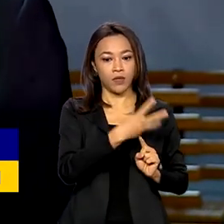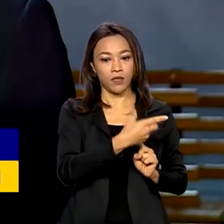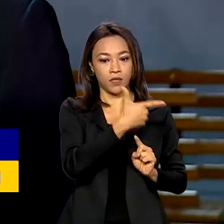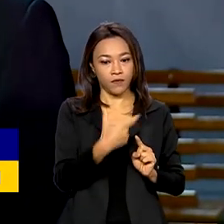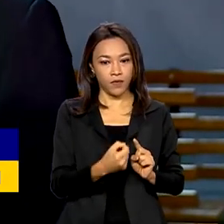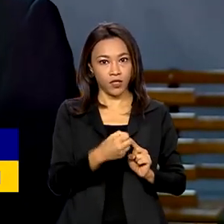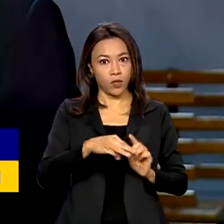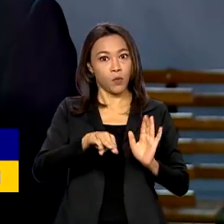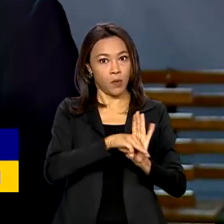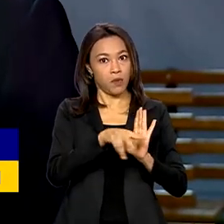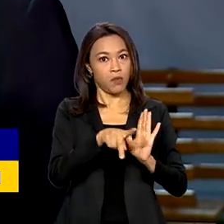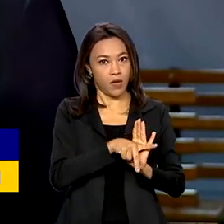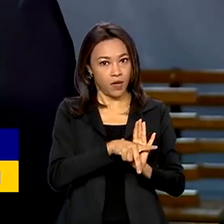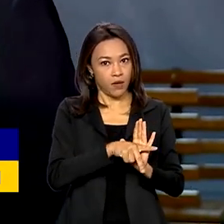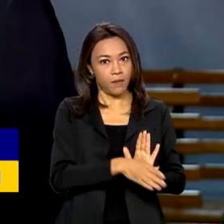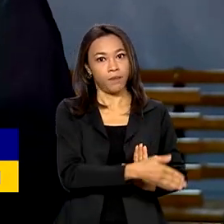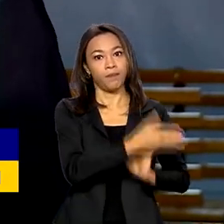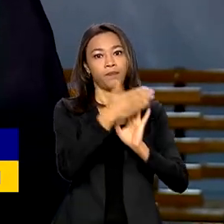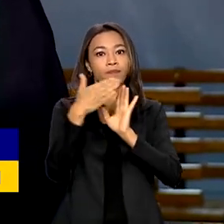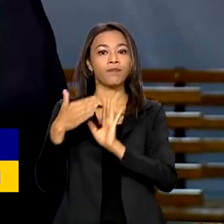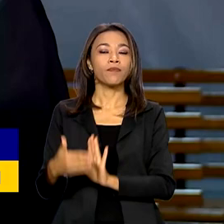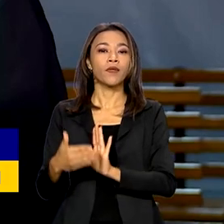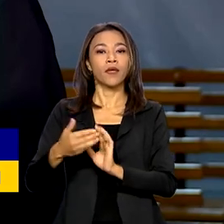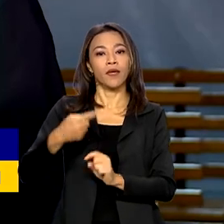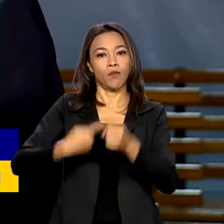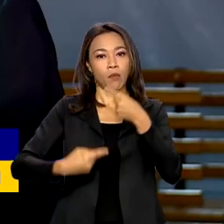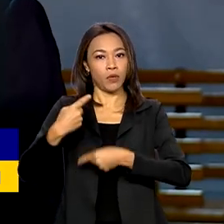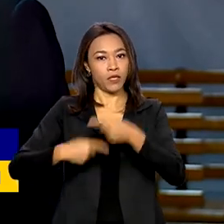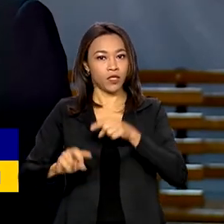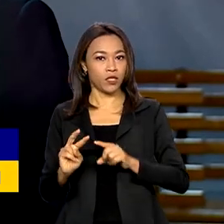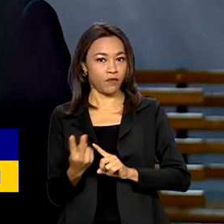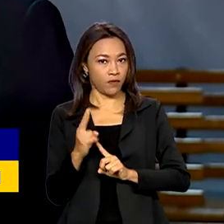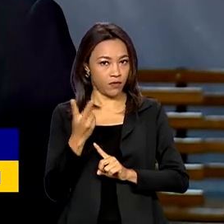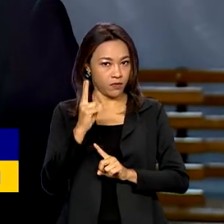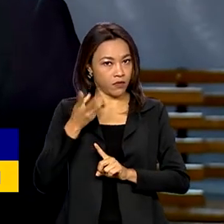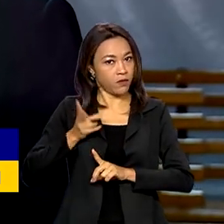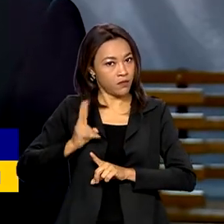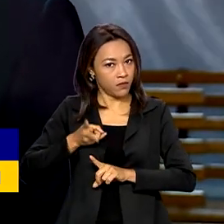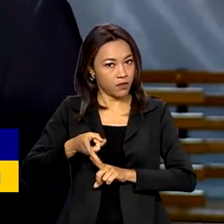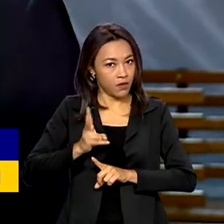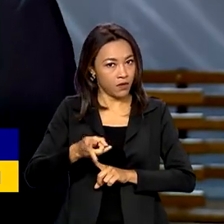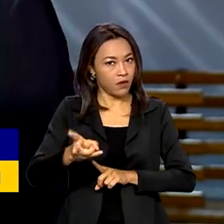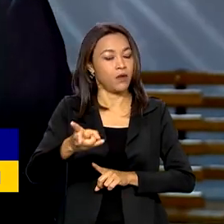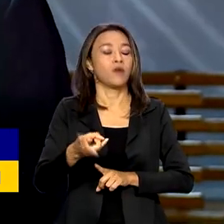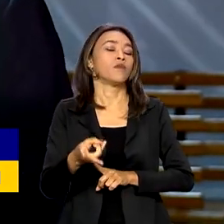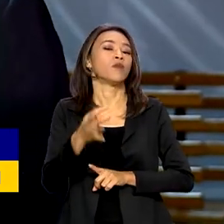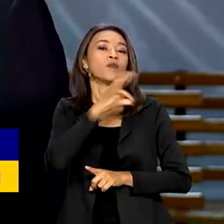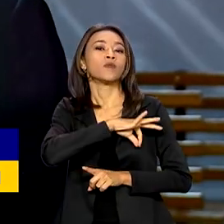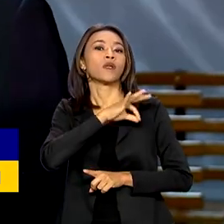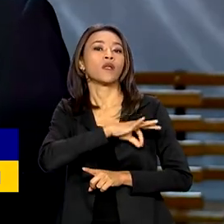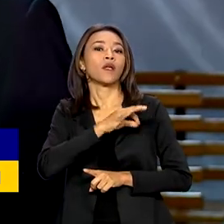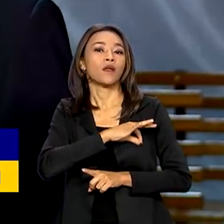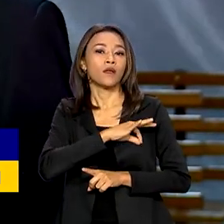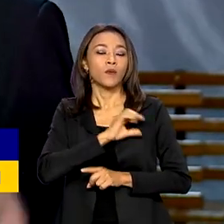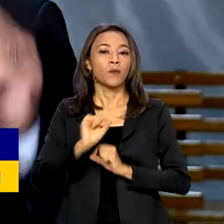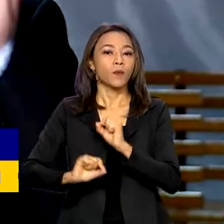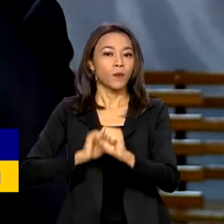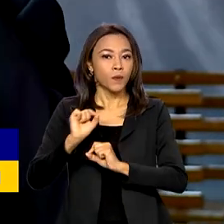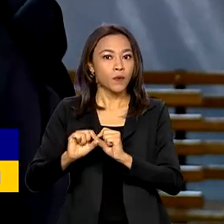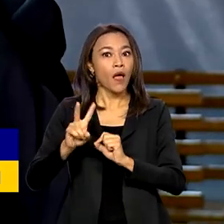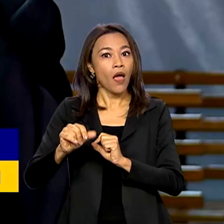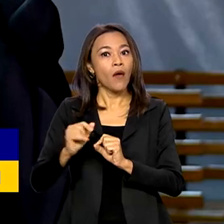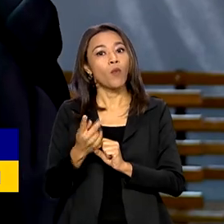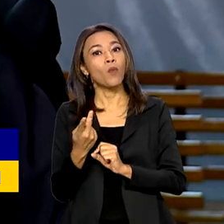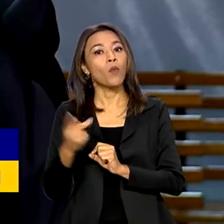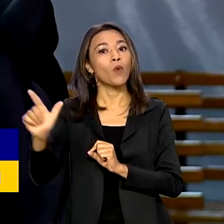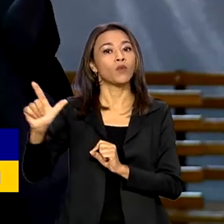provisória, e a política de recuperação permanente, valorização permanente do salário mínimo, irá por projeto